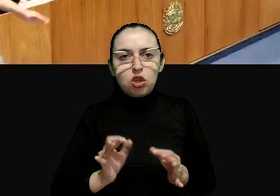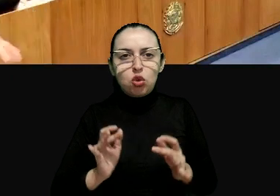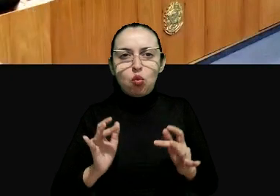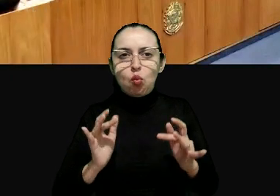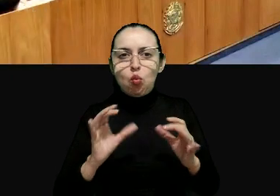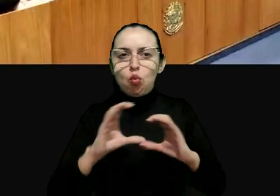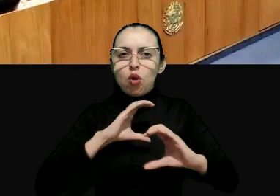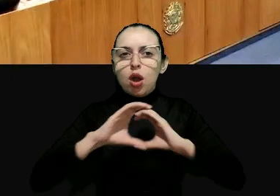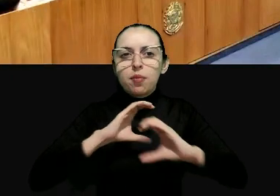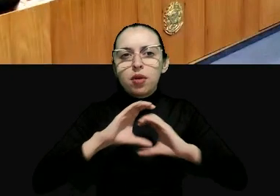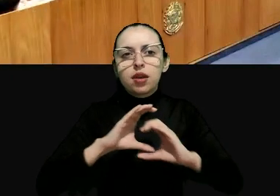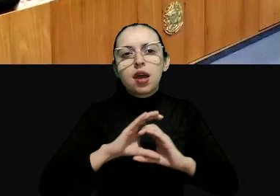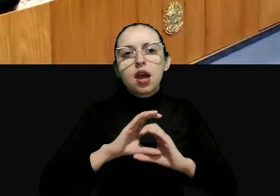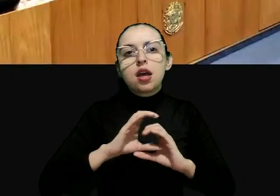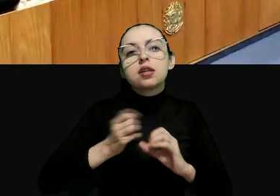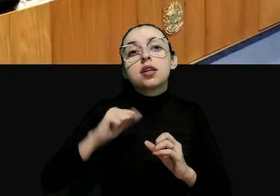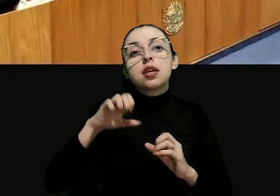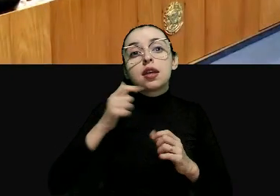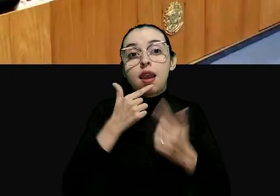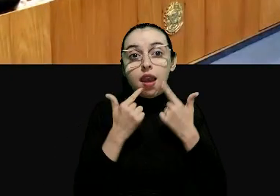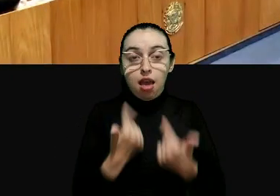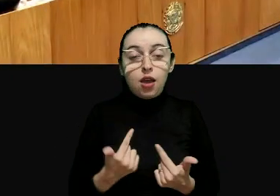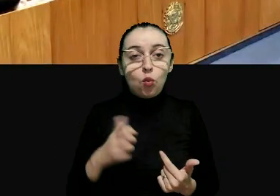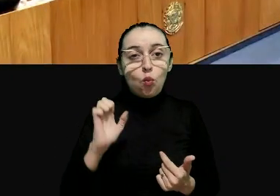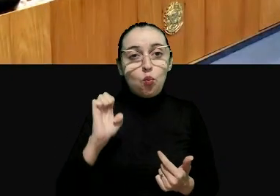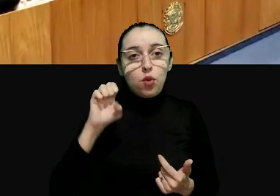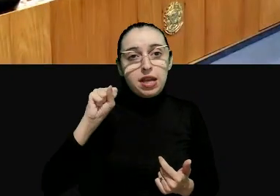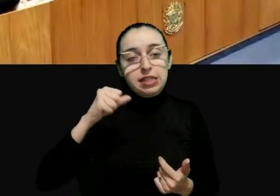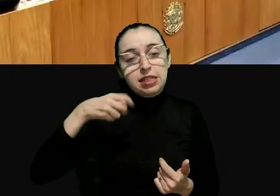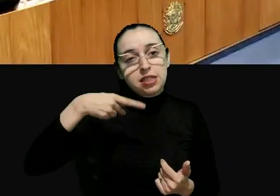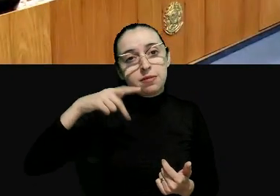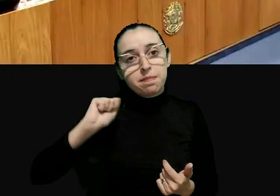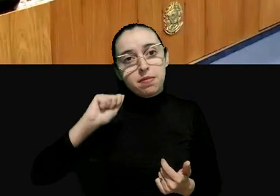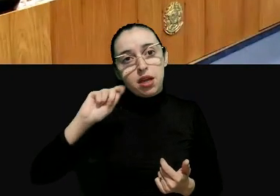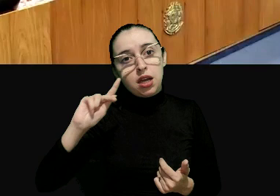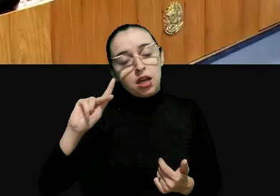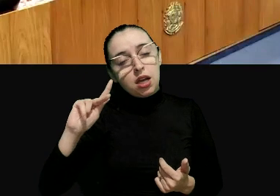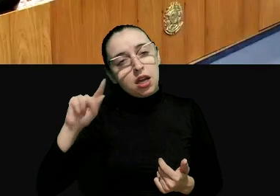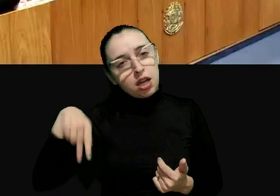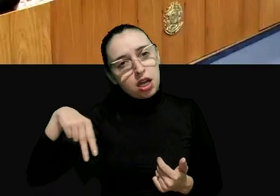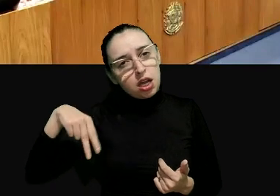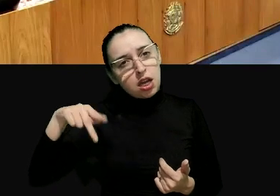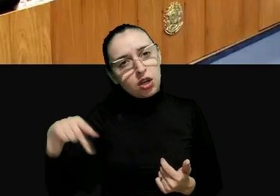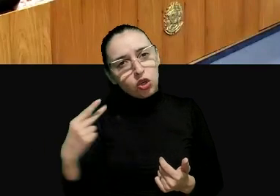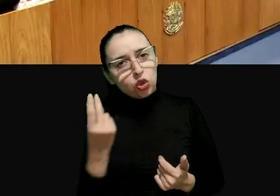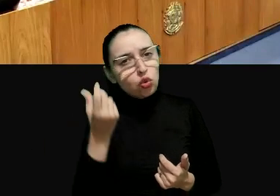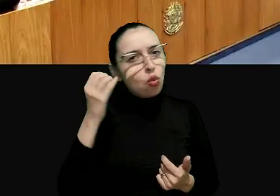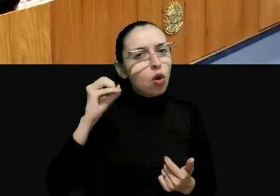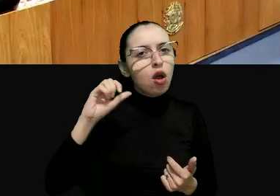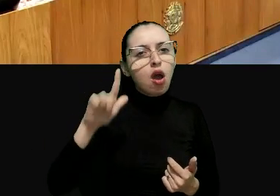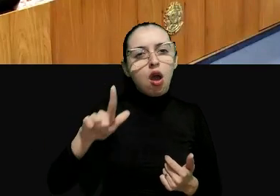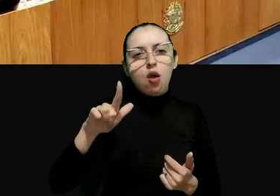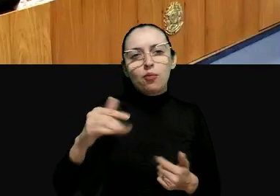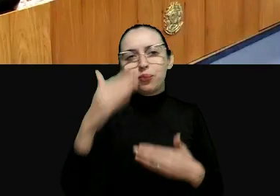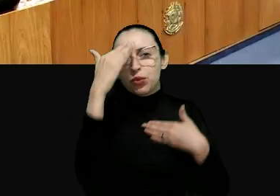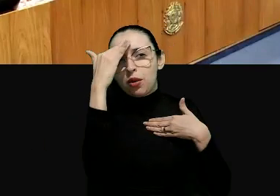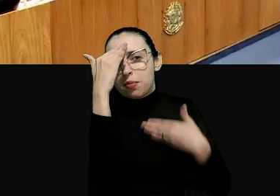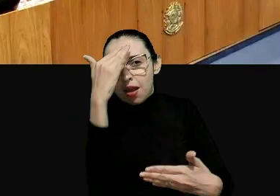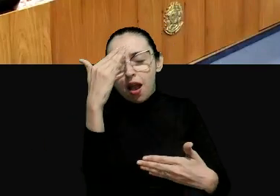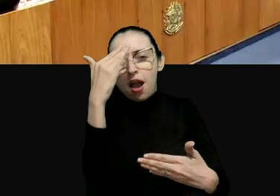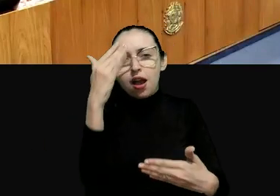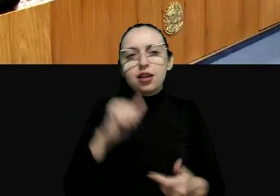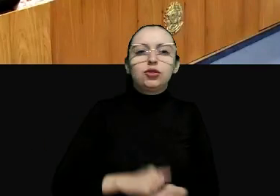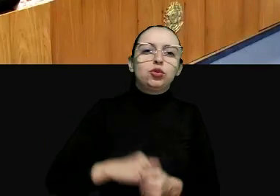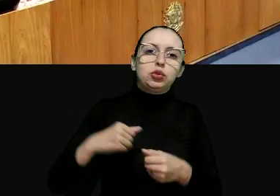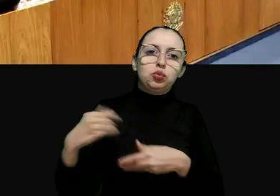comunicar bem em espanhol esperando que nos entendamos bem pois ademais muito obrigada por seu